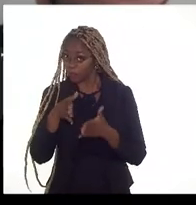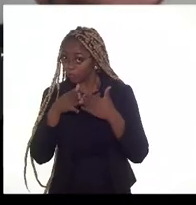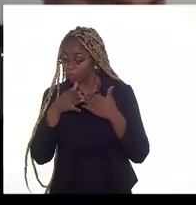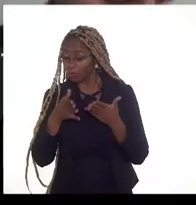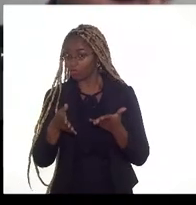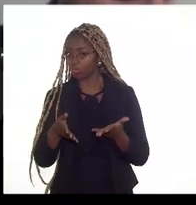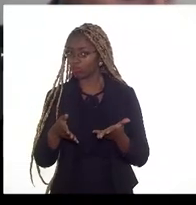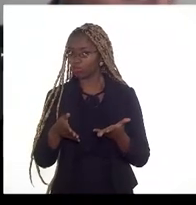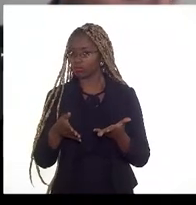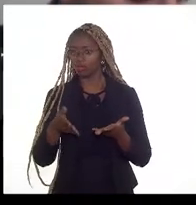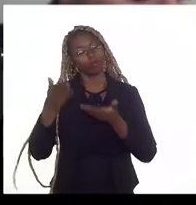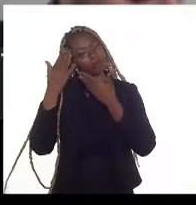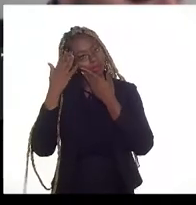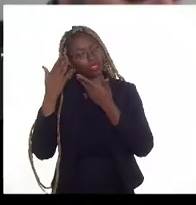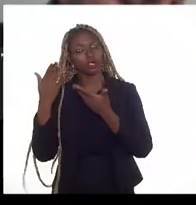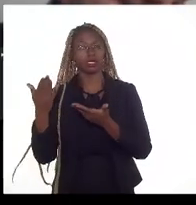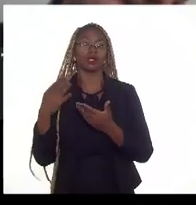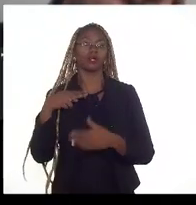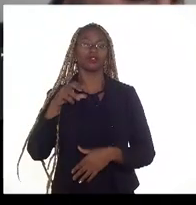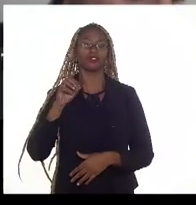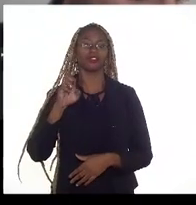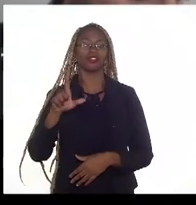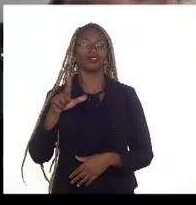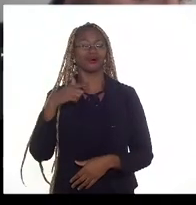Muito obrigado, deputado Noel de Carvalho.